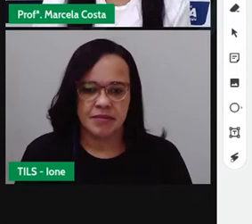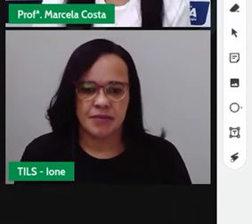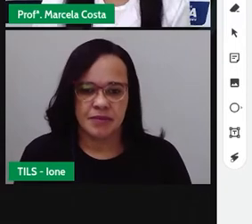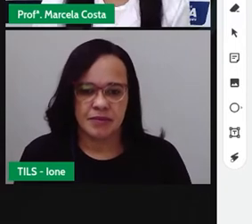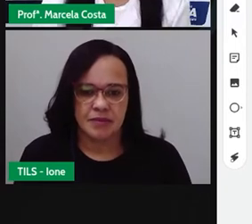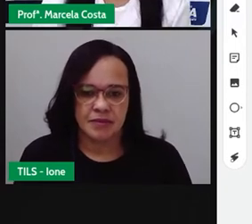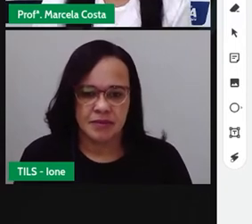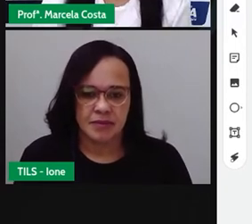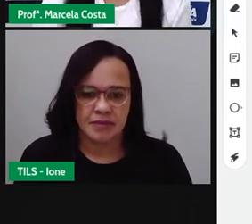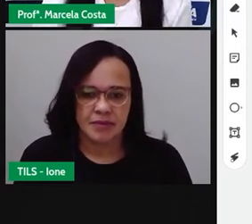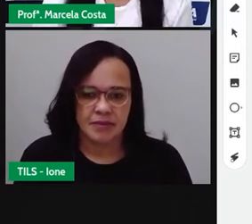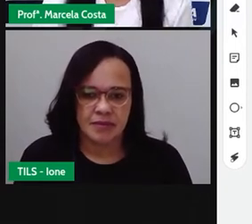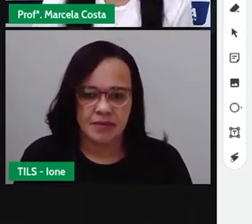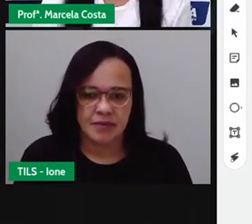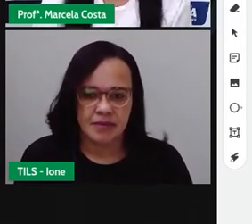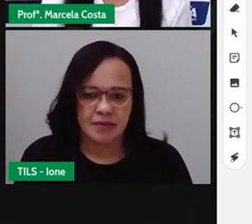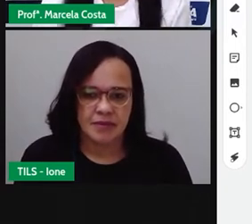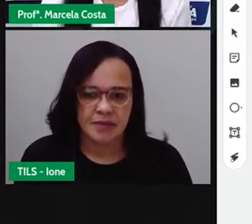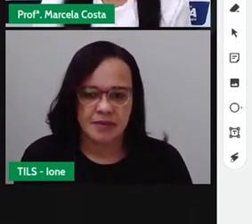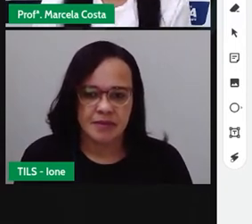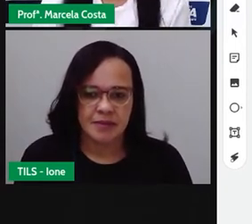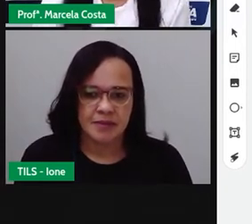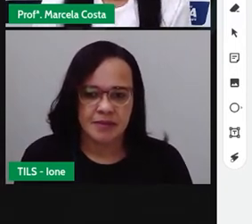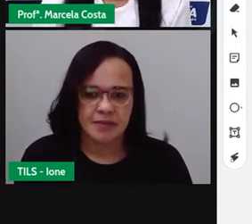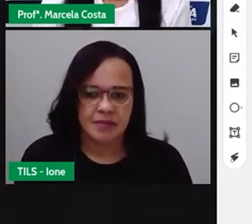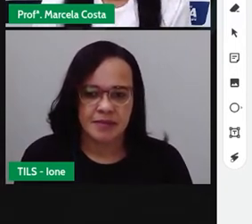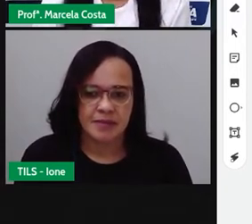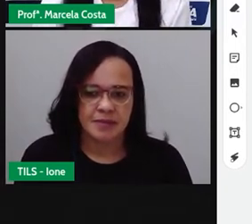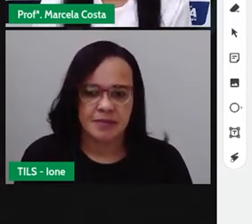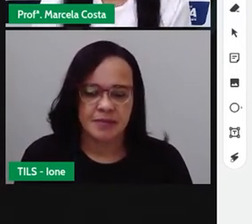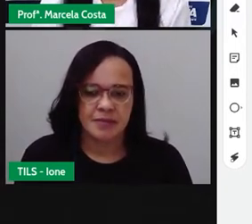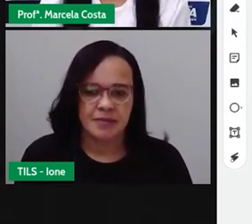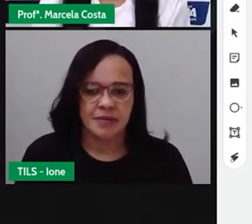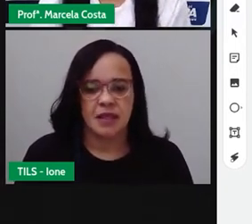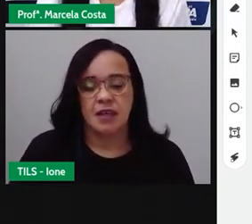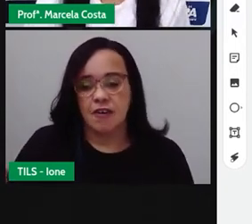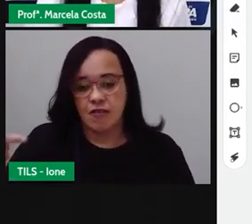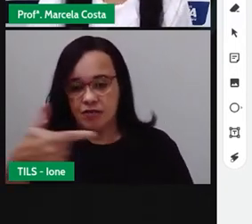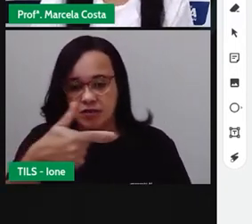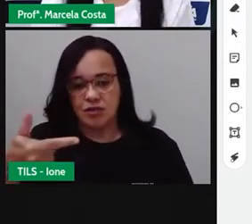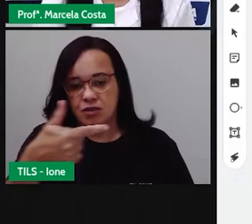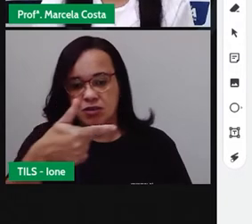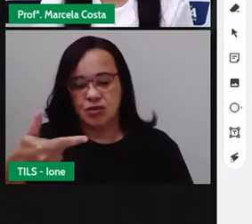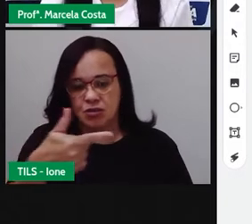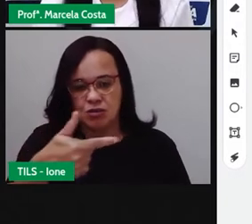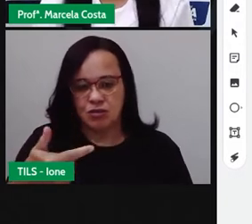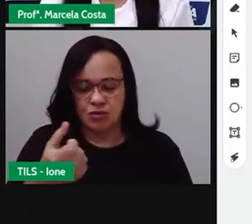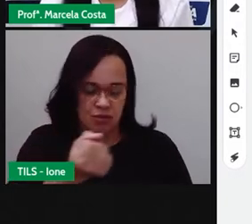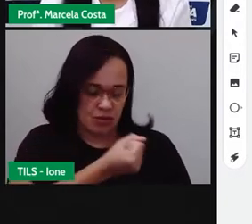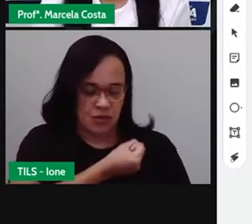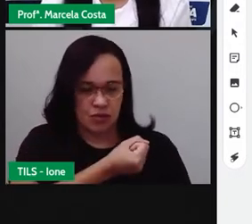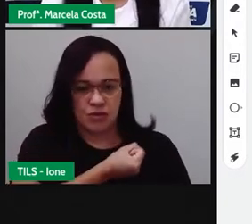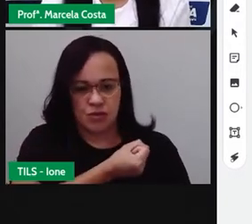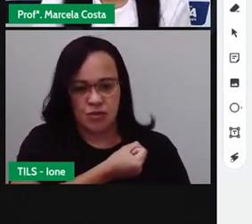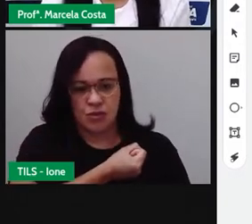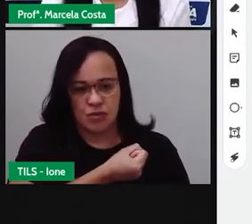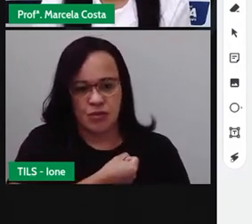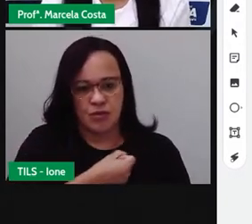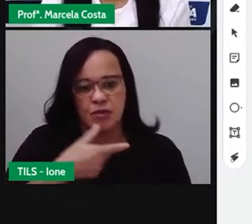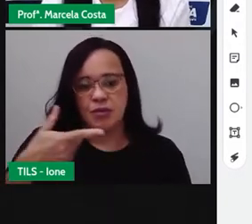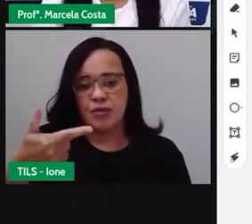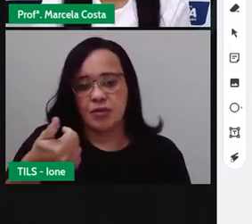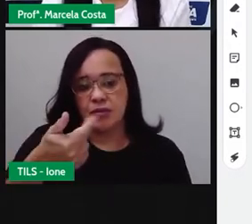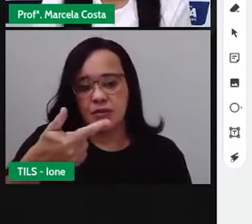E aqui, exatamente, embaixo do número 22, eu vou escrever aqui o número